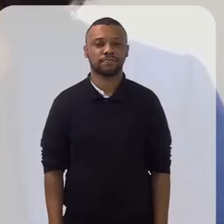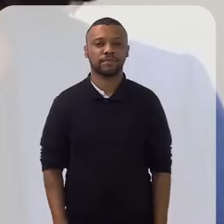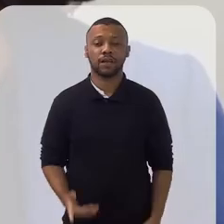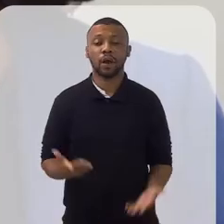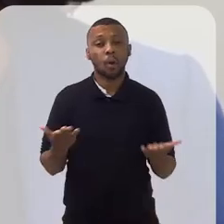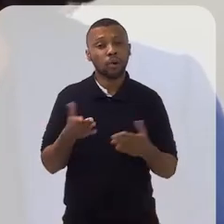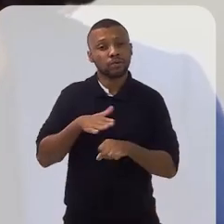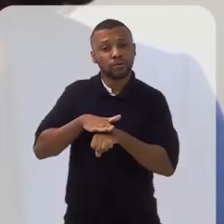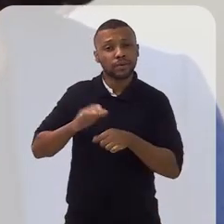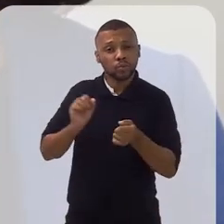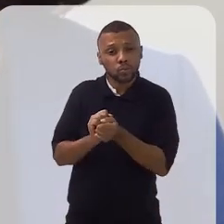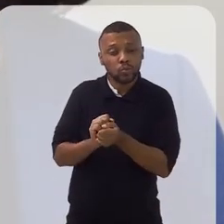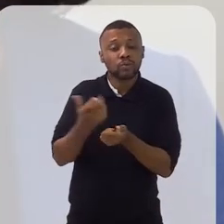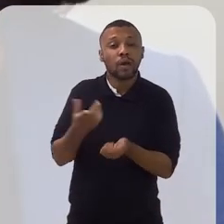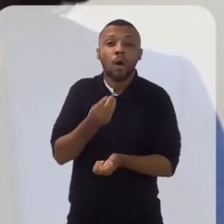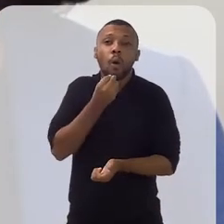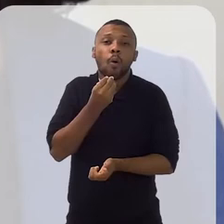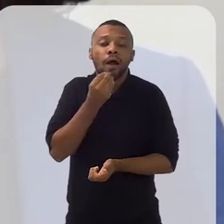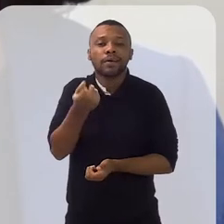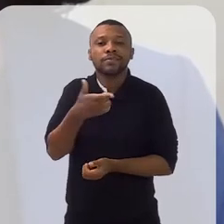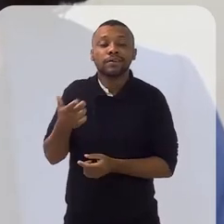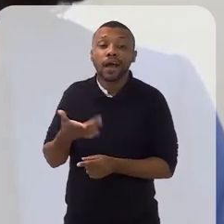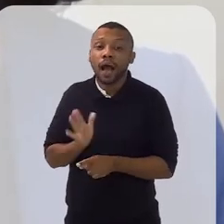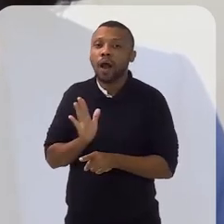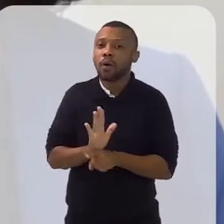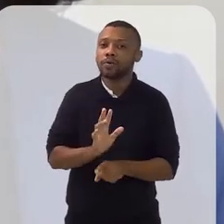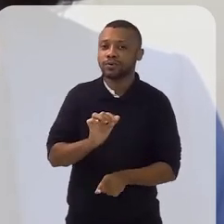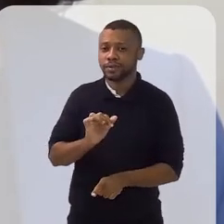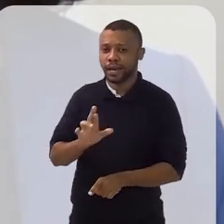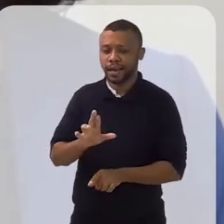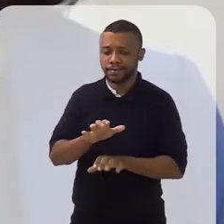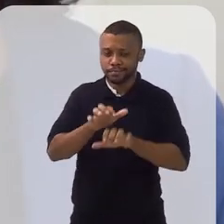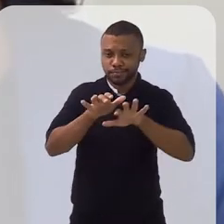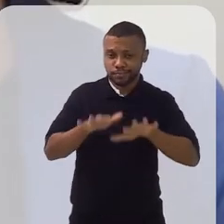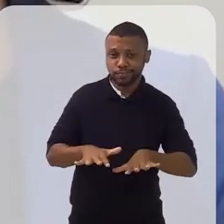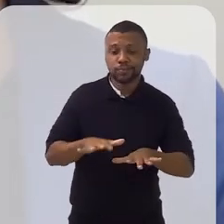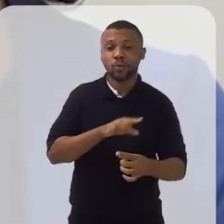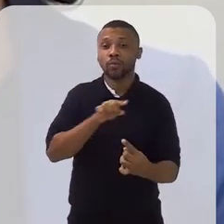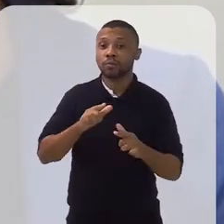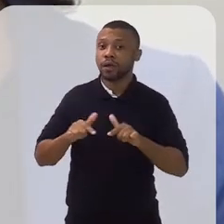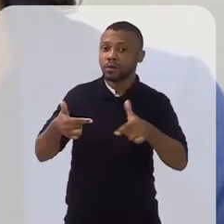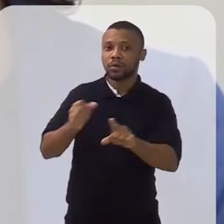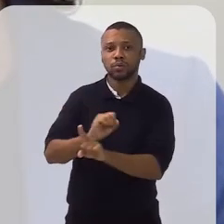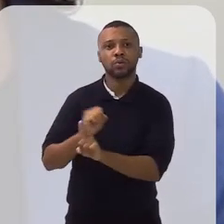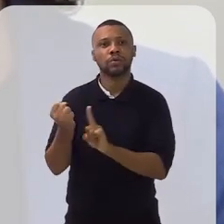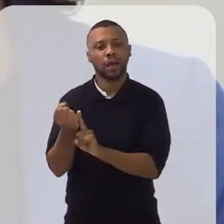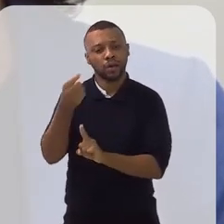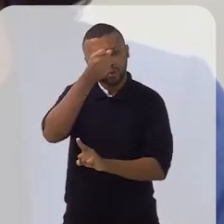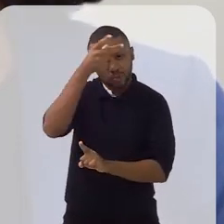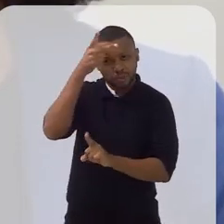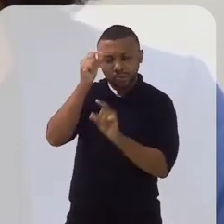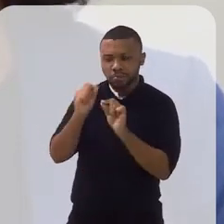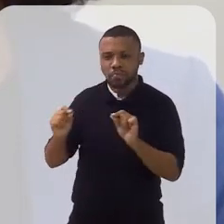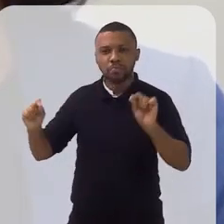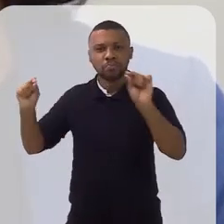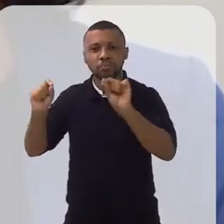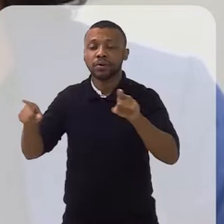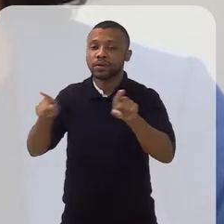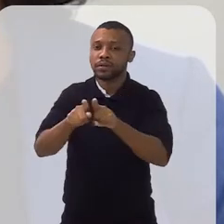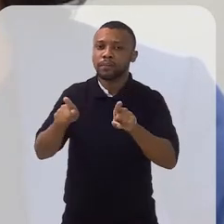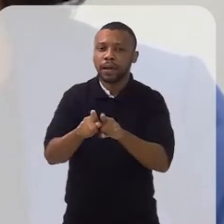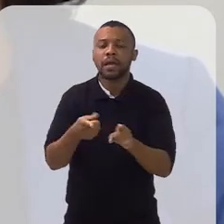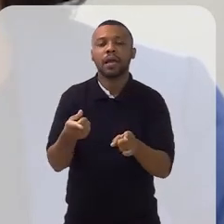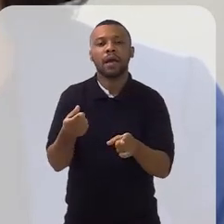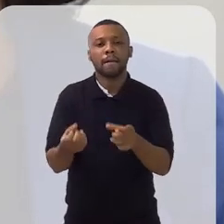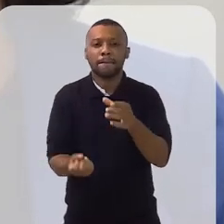Quem conversa comigo sobre a oportunidade de usar a contribuição do Imposto de Renda para ações sociais nos municípios e também as inovações